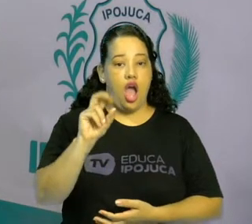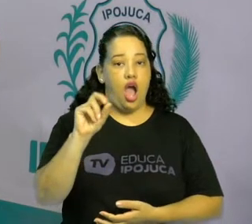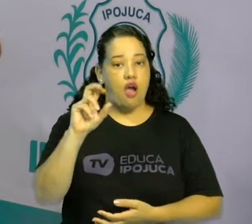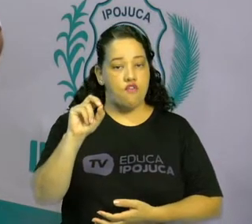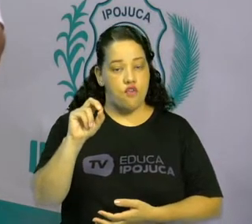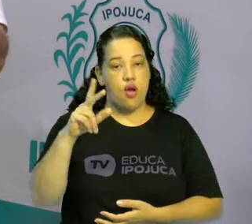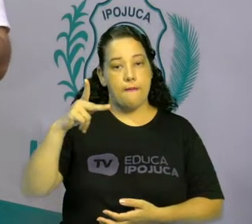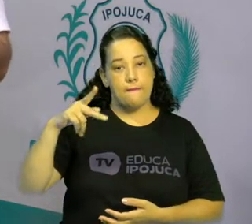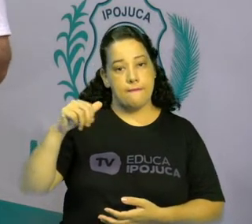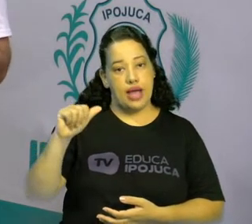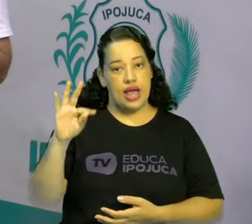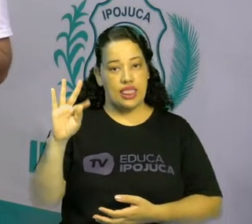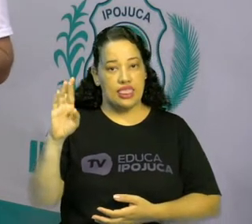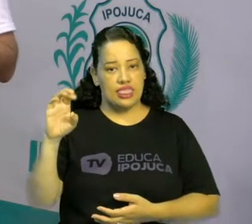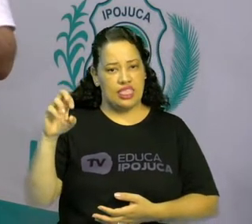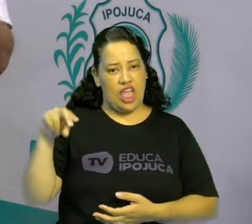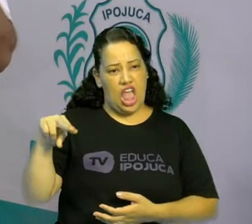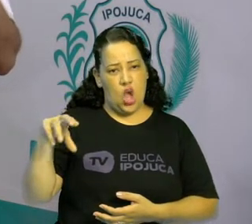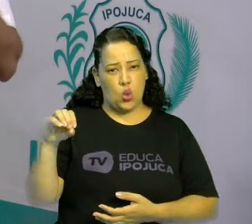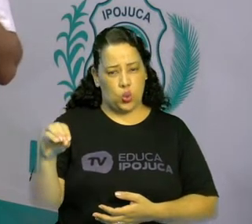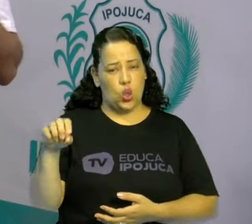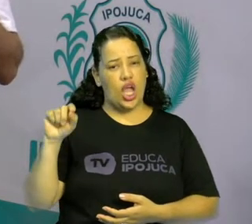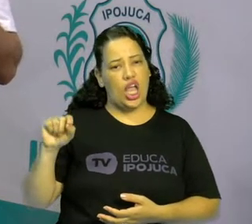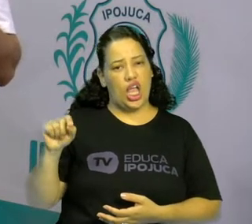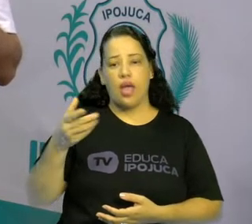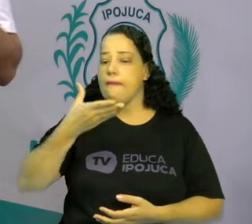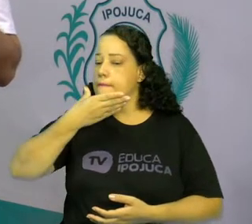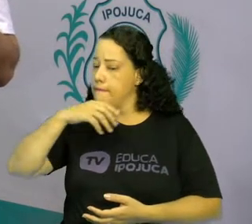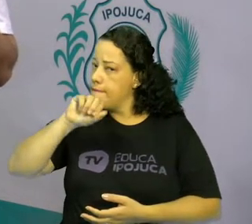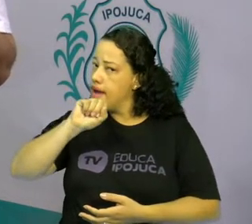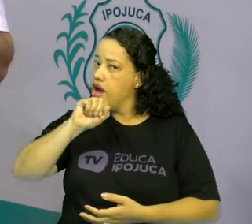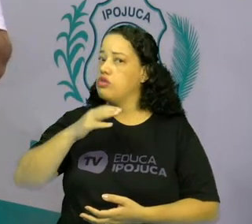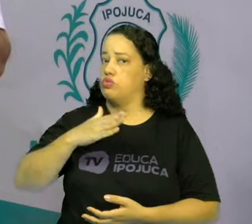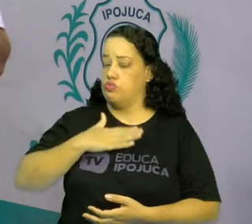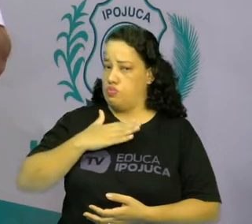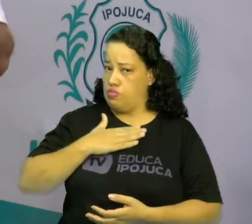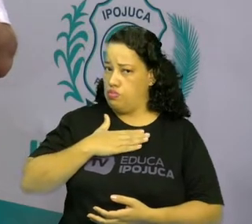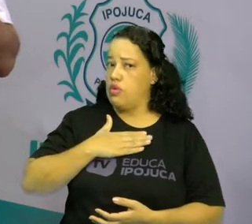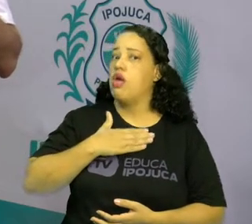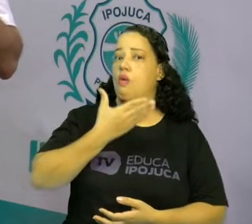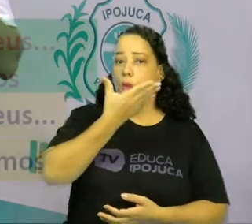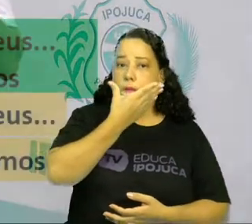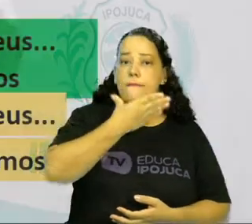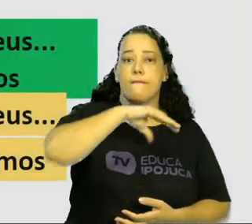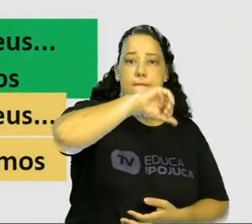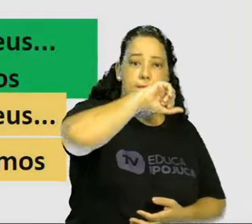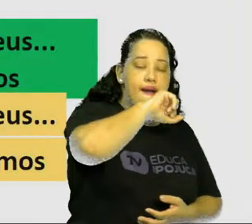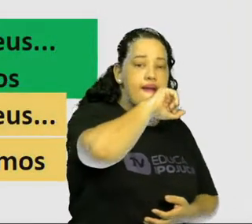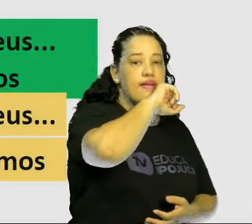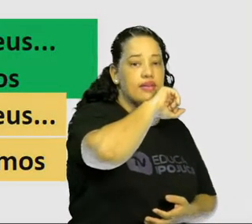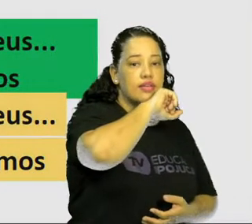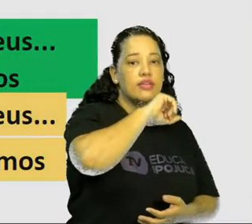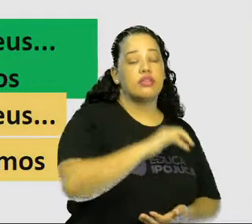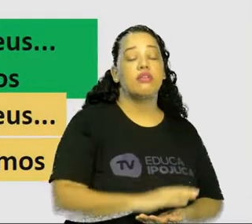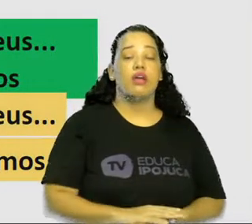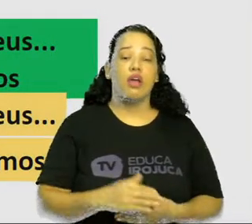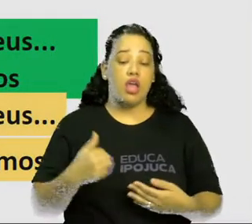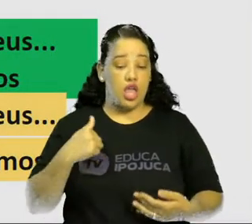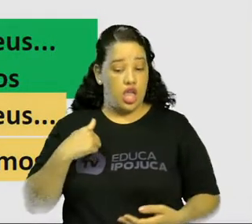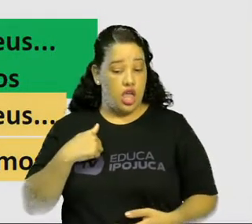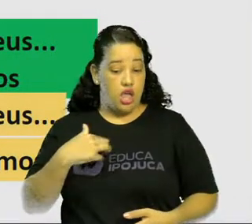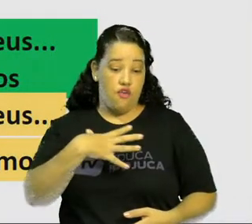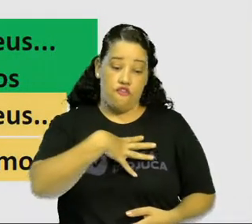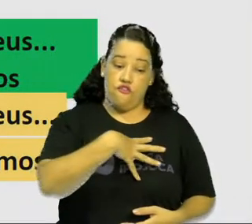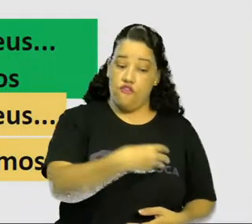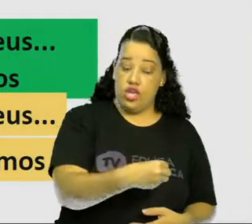paternos são os pais de quem? Dos meus pais. E eu sou o quê? Sou filha ou